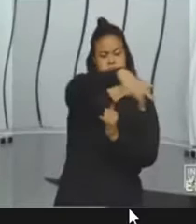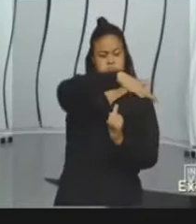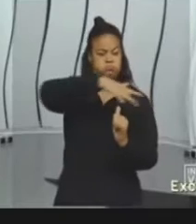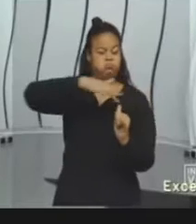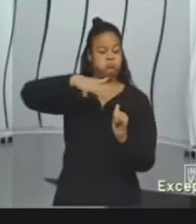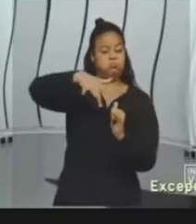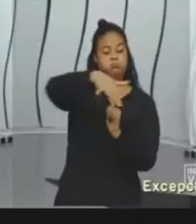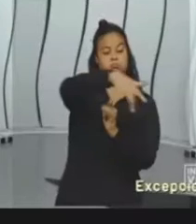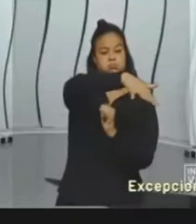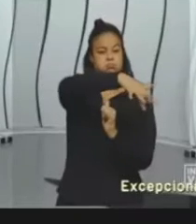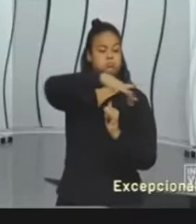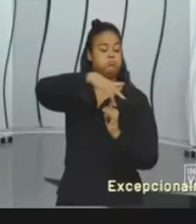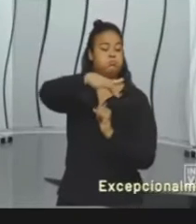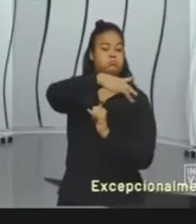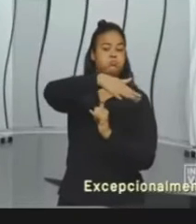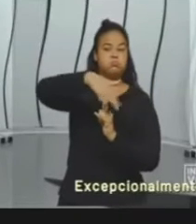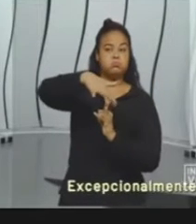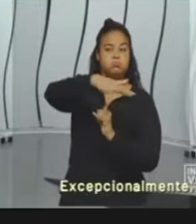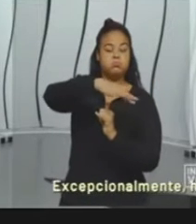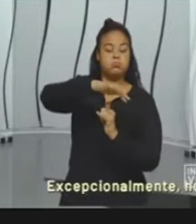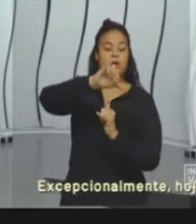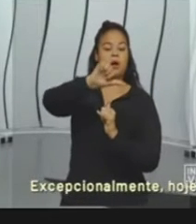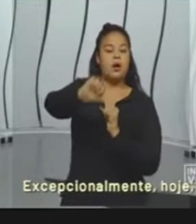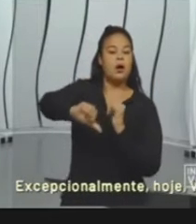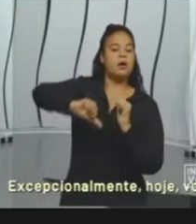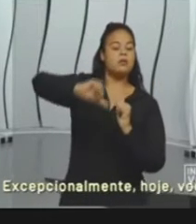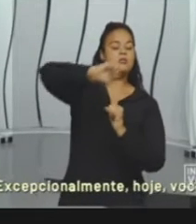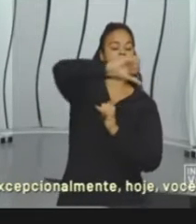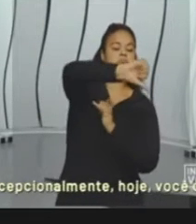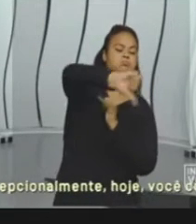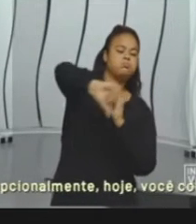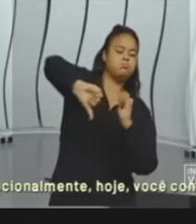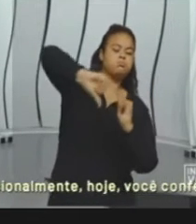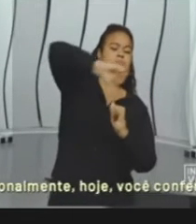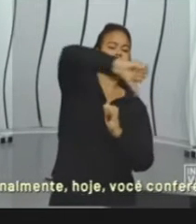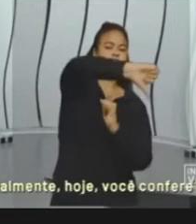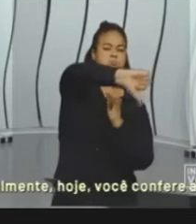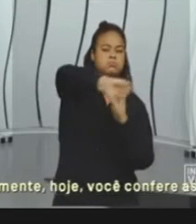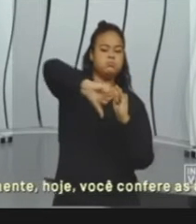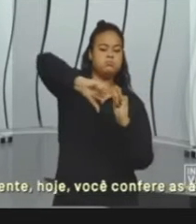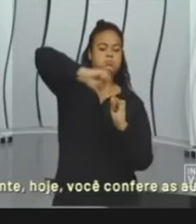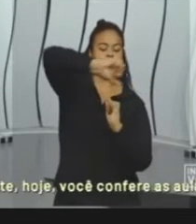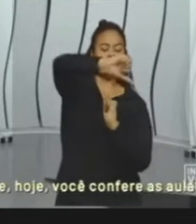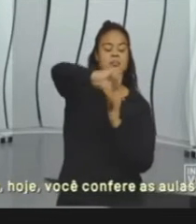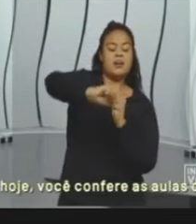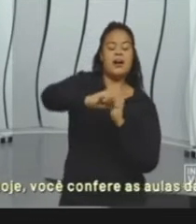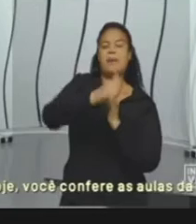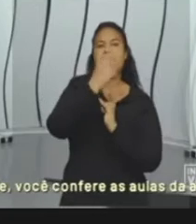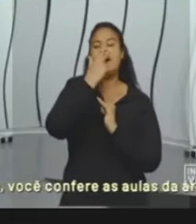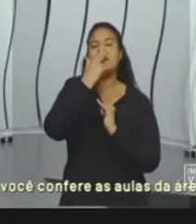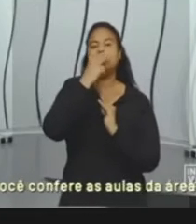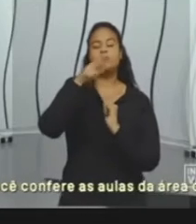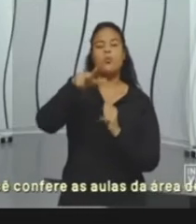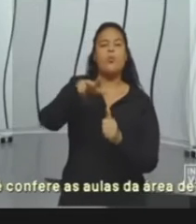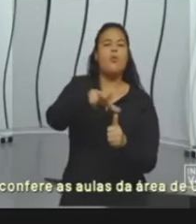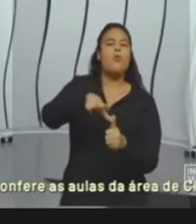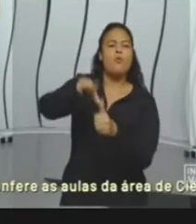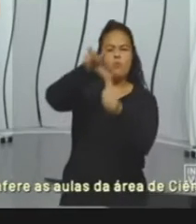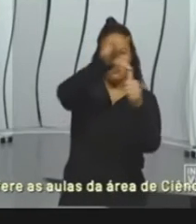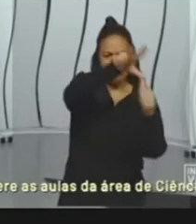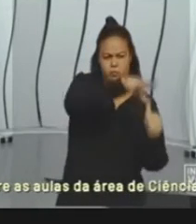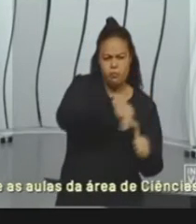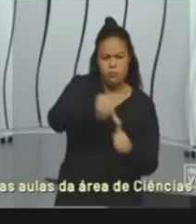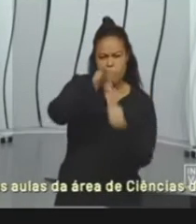e, ao girar, mais uma vez, como no caso da energia eólica, vai ter um movimento, então,